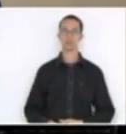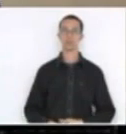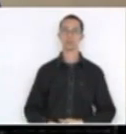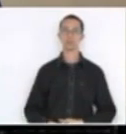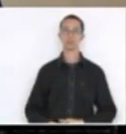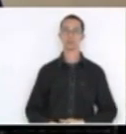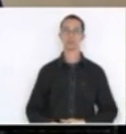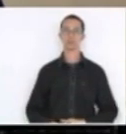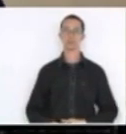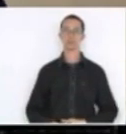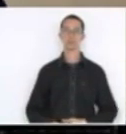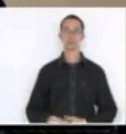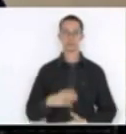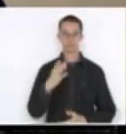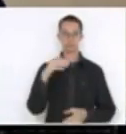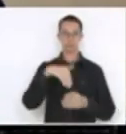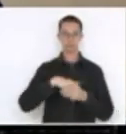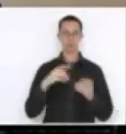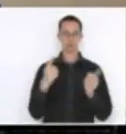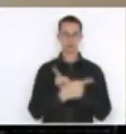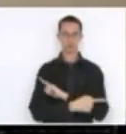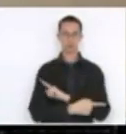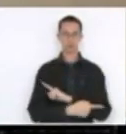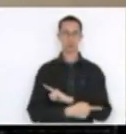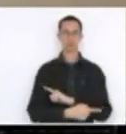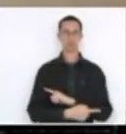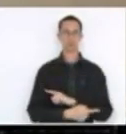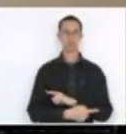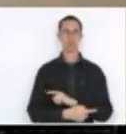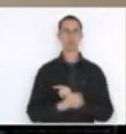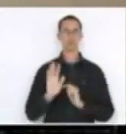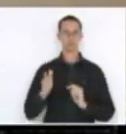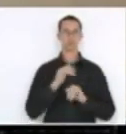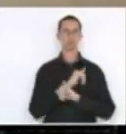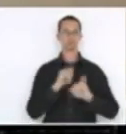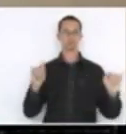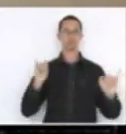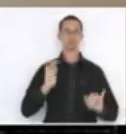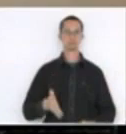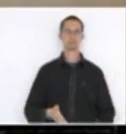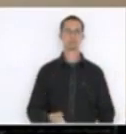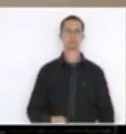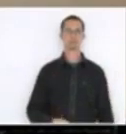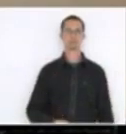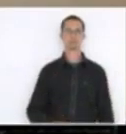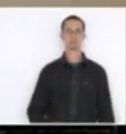Boa silêncio, votou contrário. Eu já anunciei o seu voto contrário.